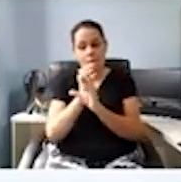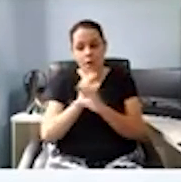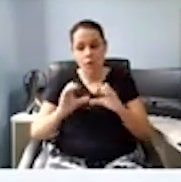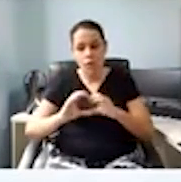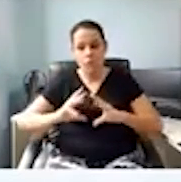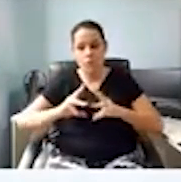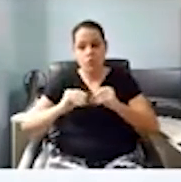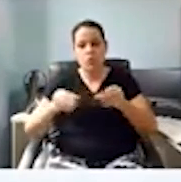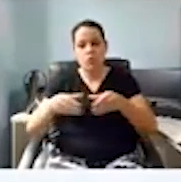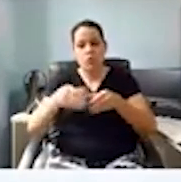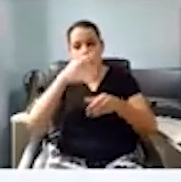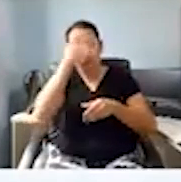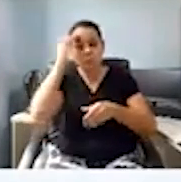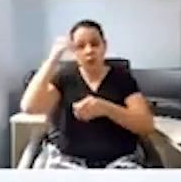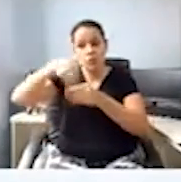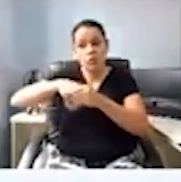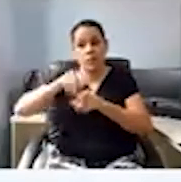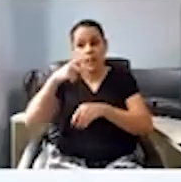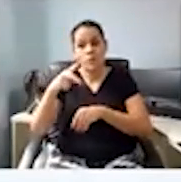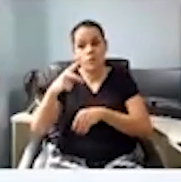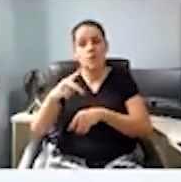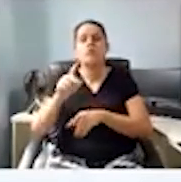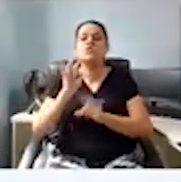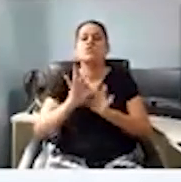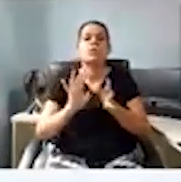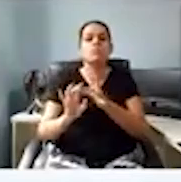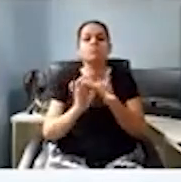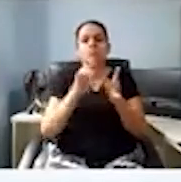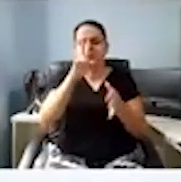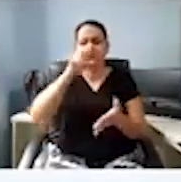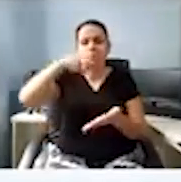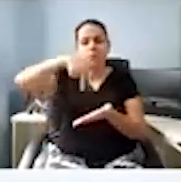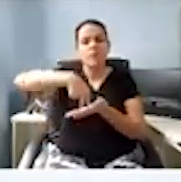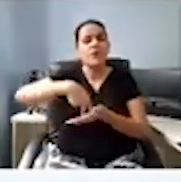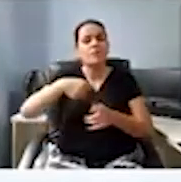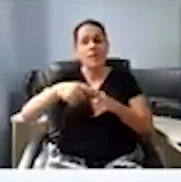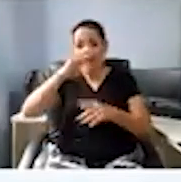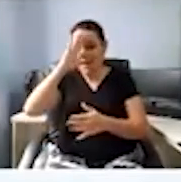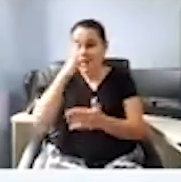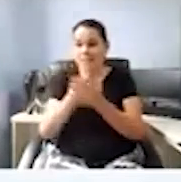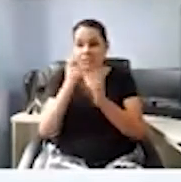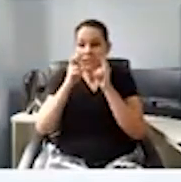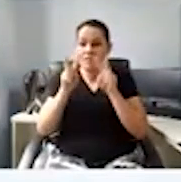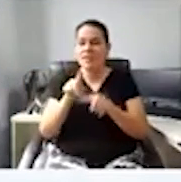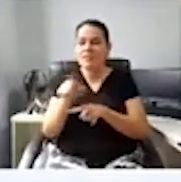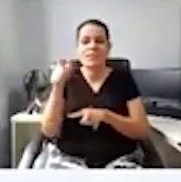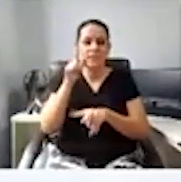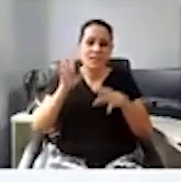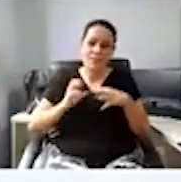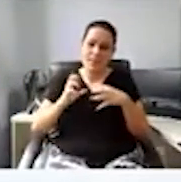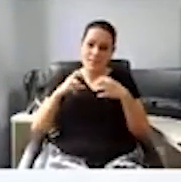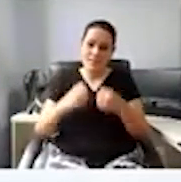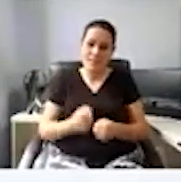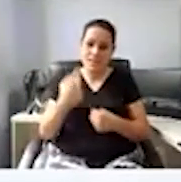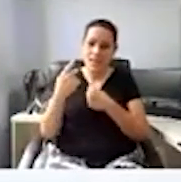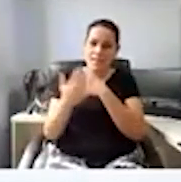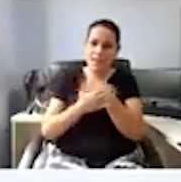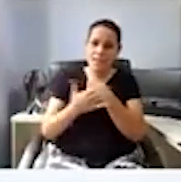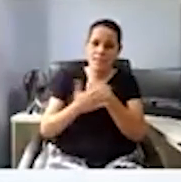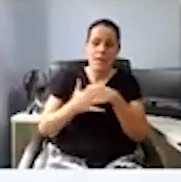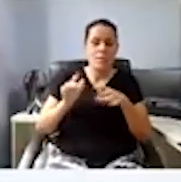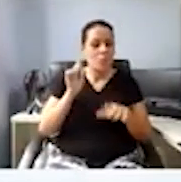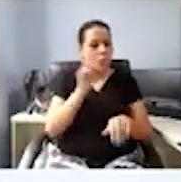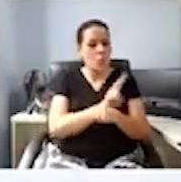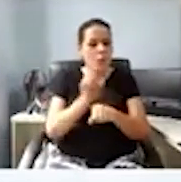pessoas que votaram em você, elas só se fortalecem a cada dia por verem que você está dedicando todo o seu tempo em defesa